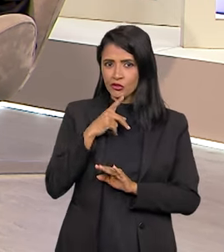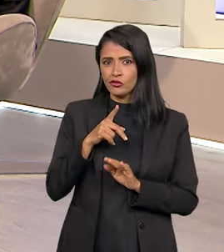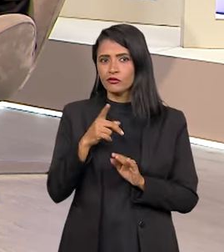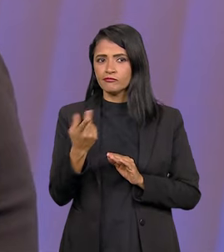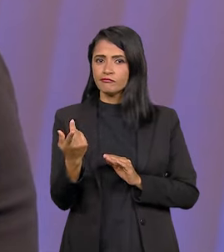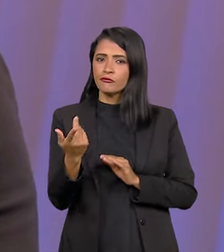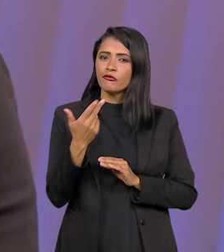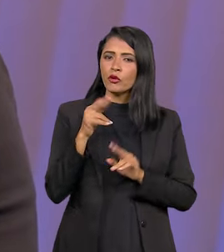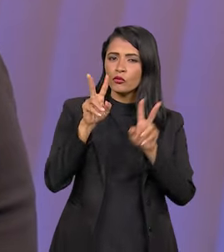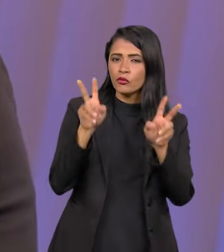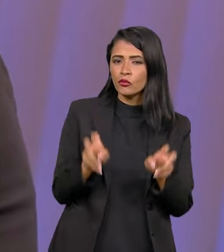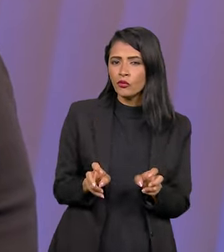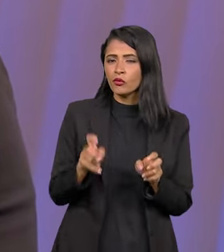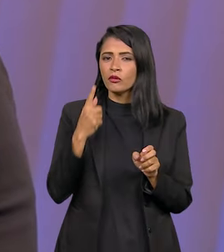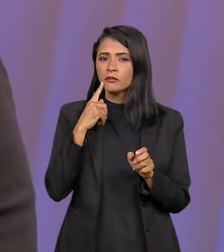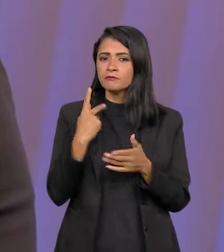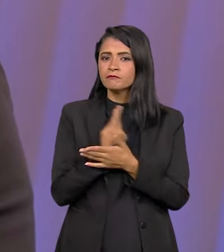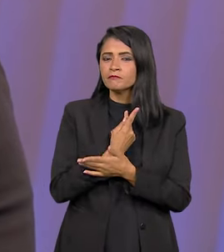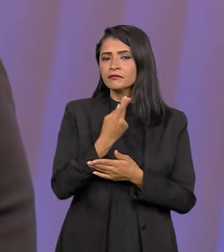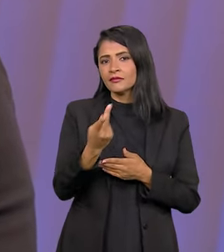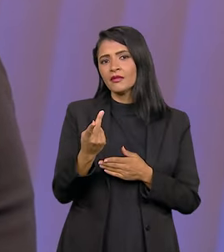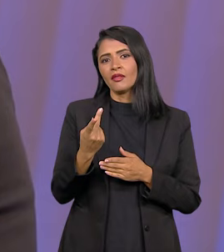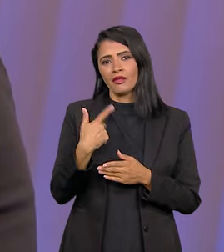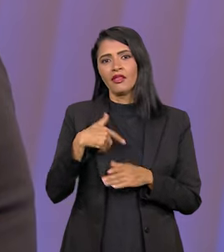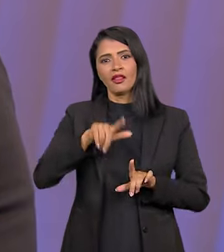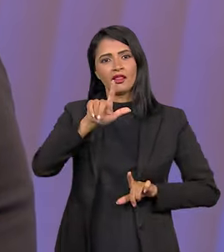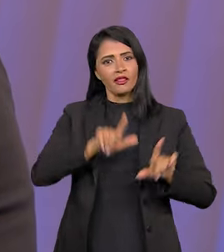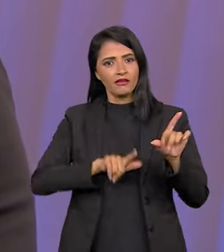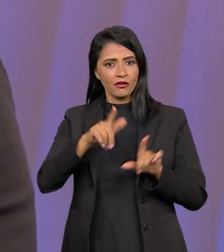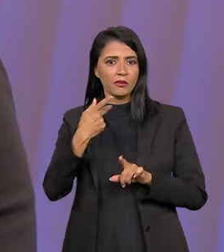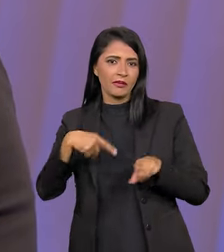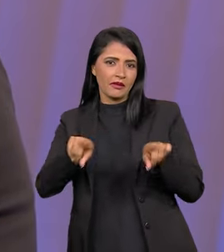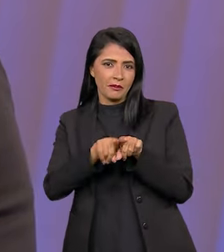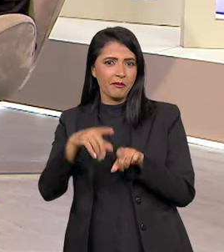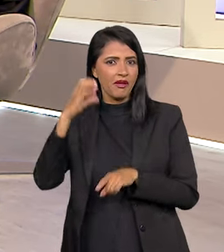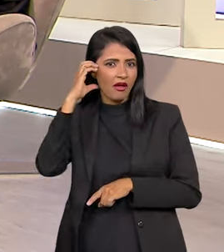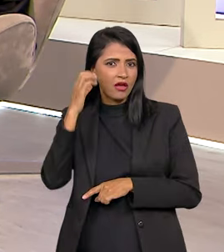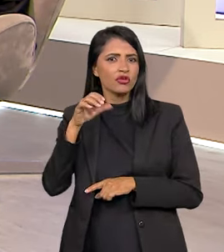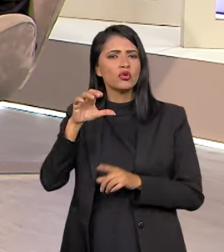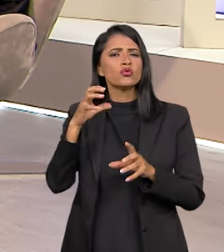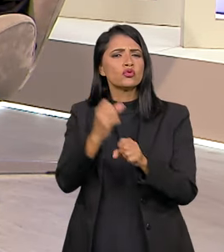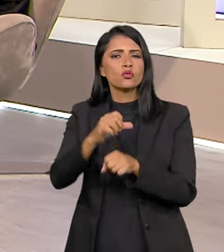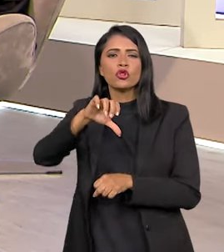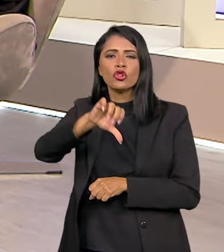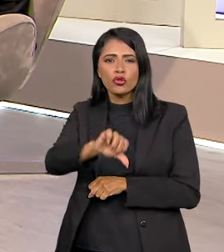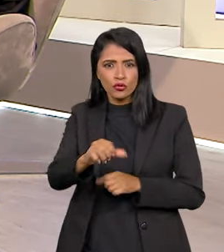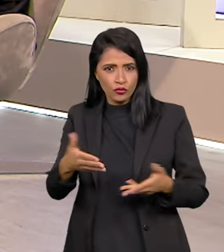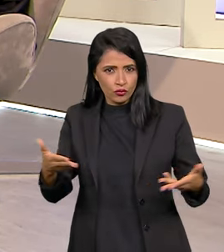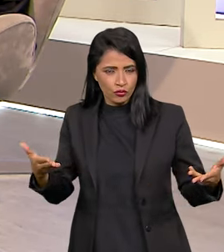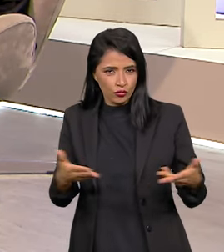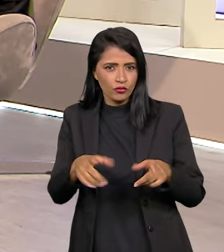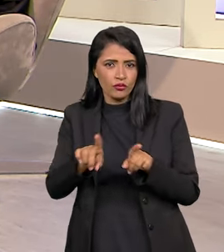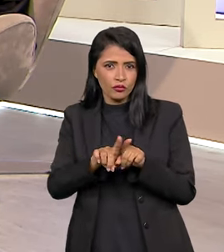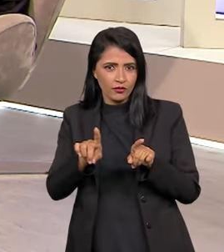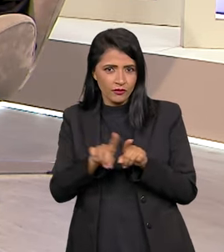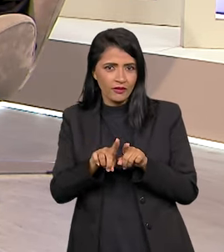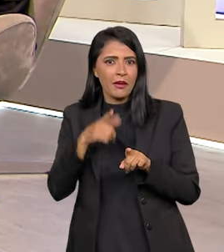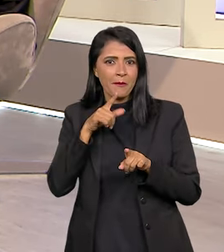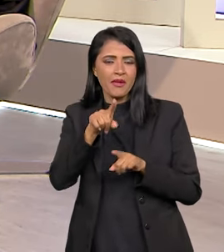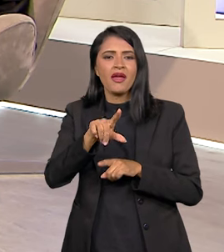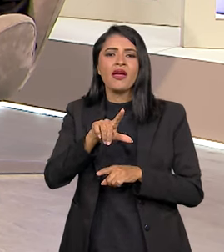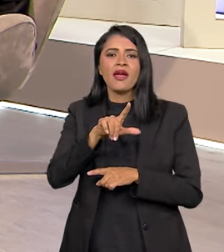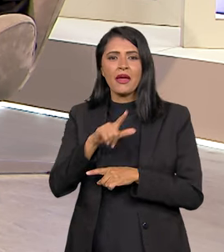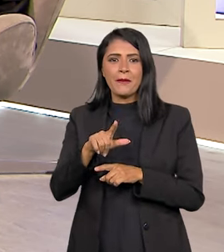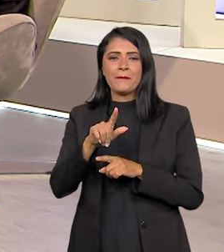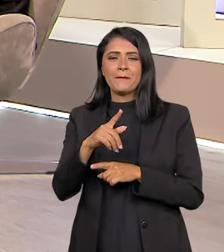presidente, no bloco passado a gente falou bastante das televisões, principalmente, mas eu queria falar das rádios, né? Temos, são nove rádios hoje, temos também